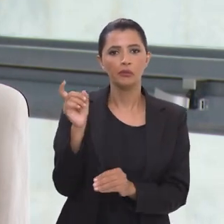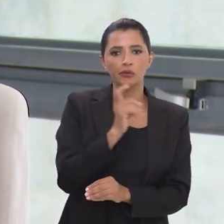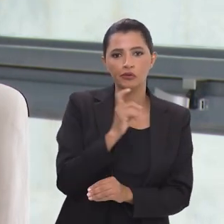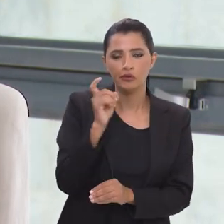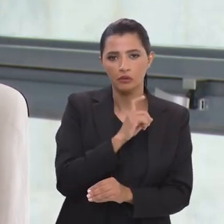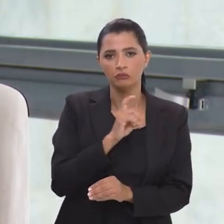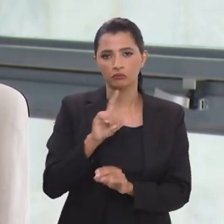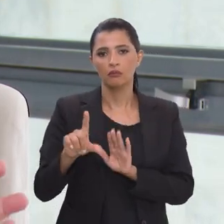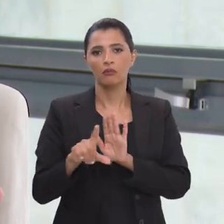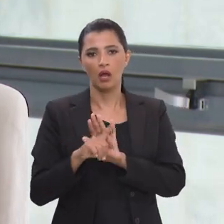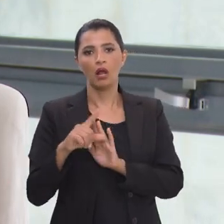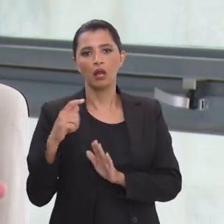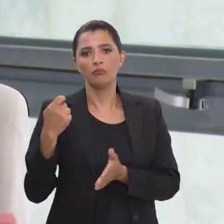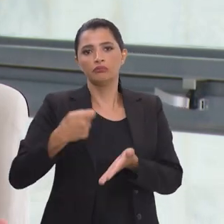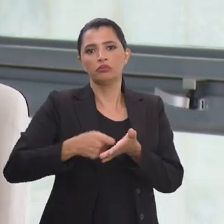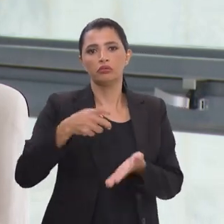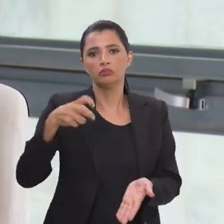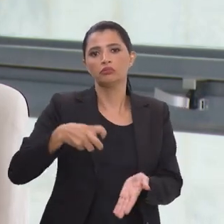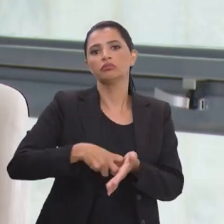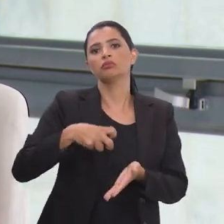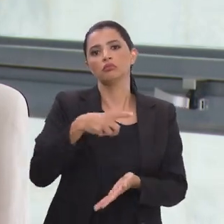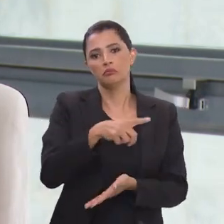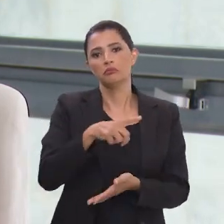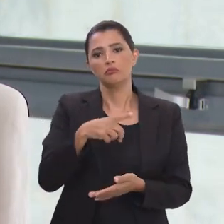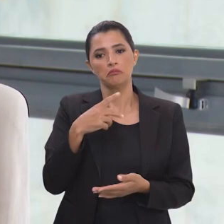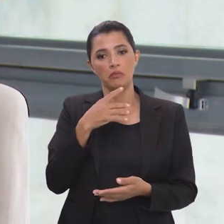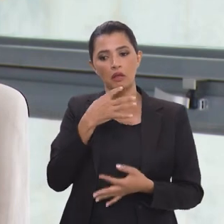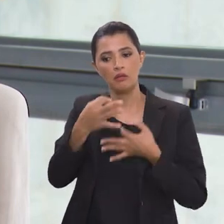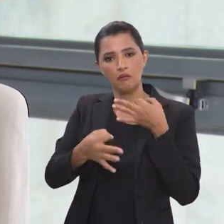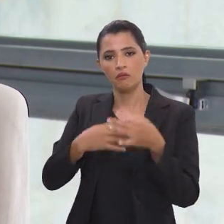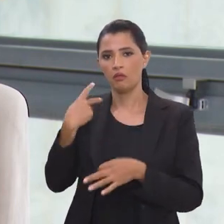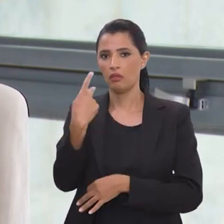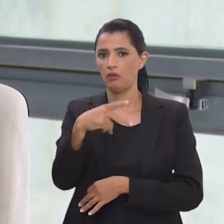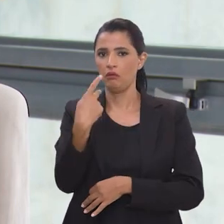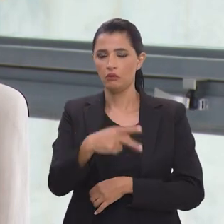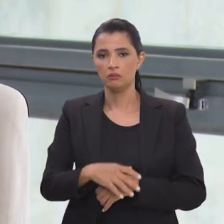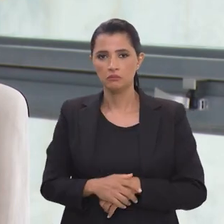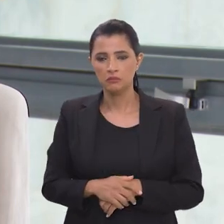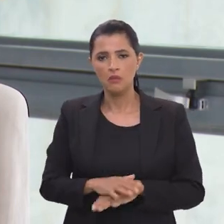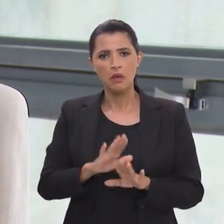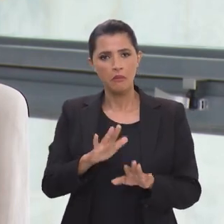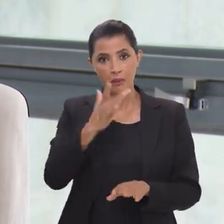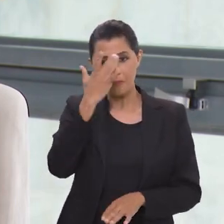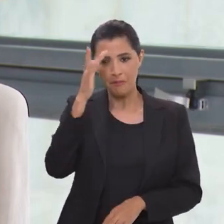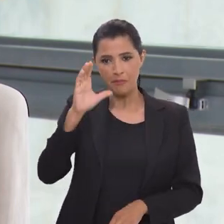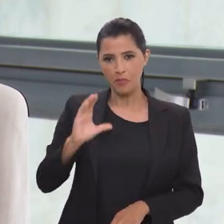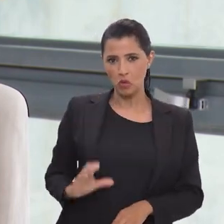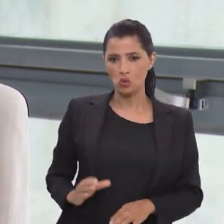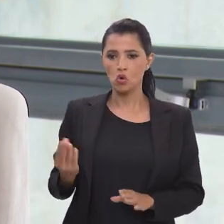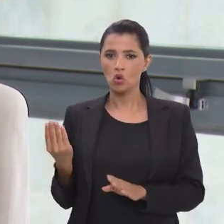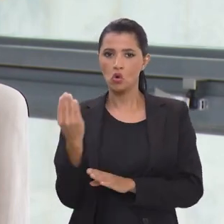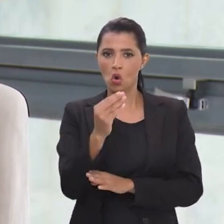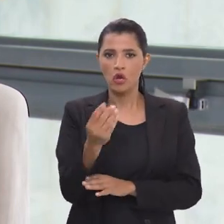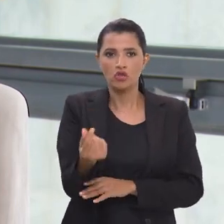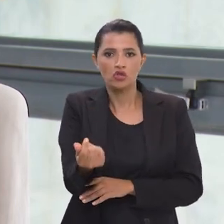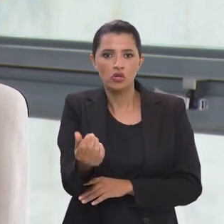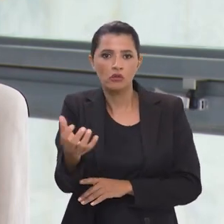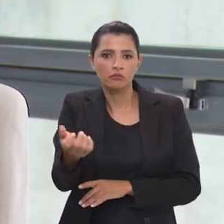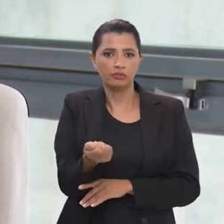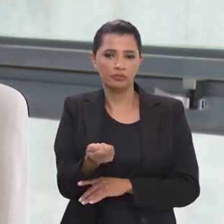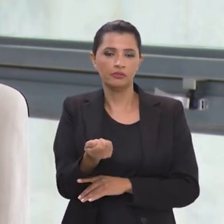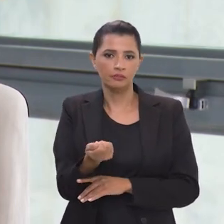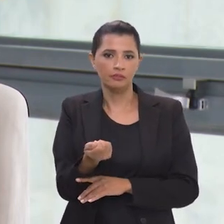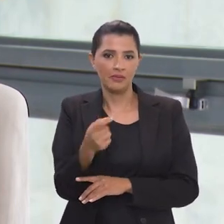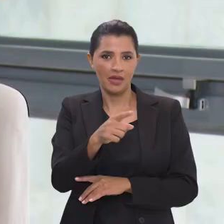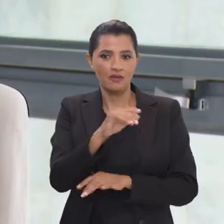inverdade ele responde da forma da lei pelas consequências daquilo que ele disse mas se esse cidadão vai lá e